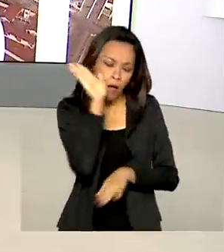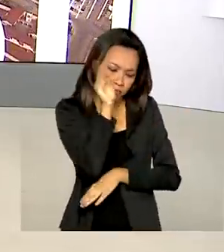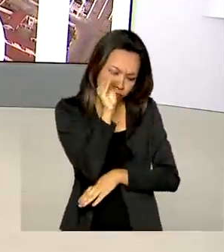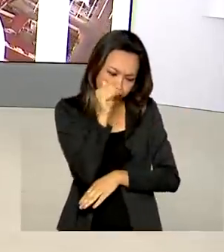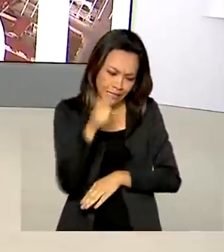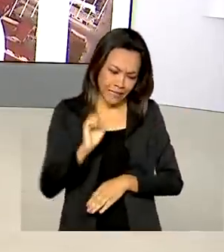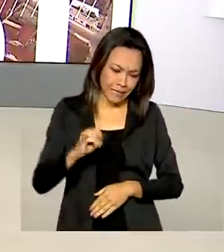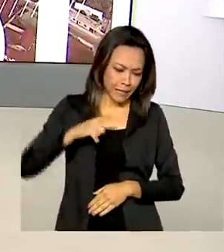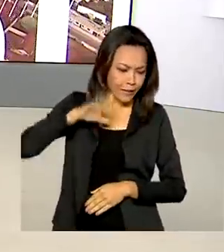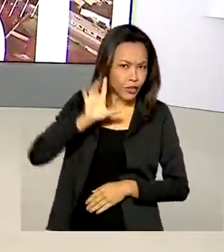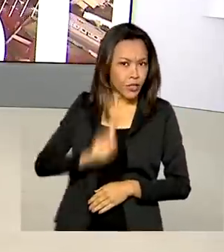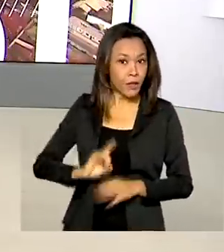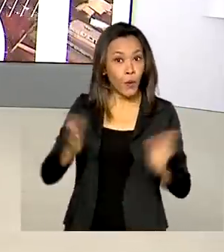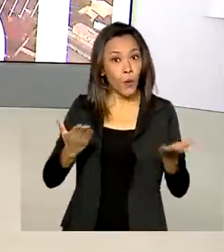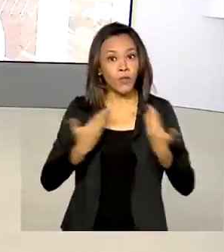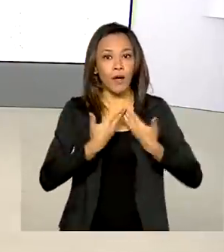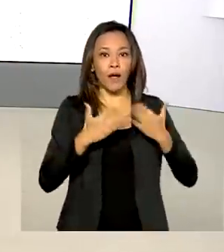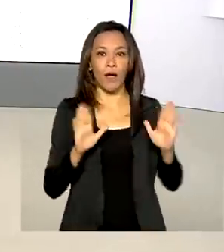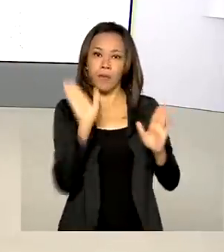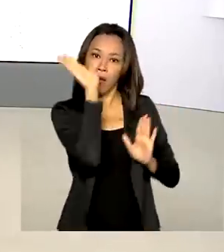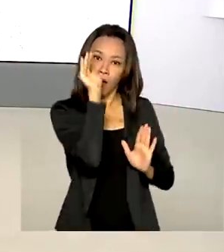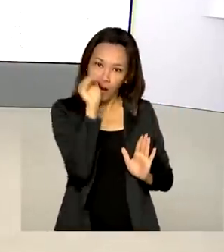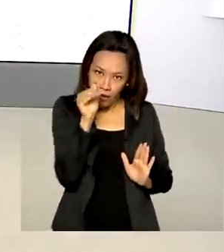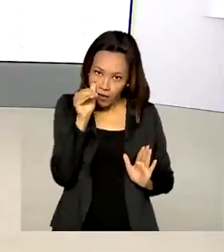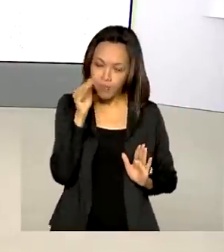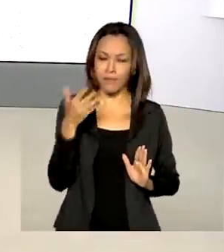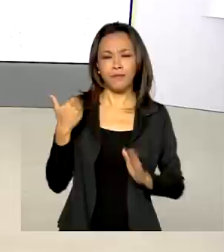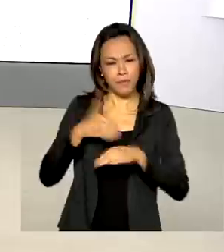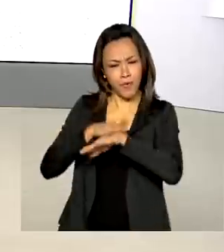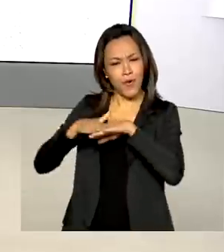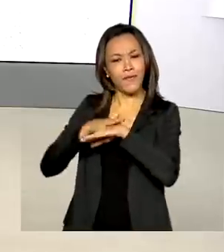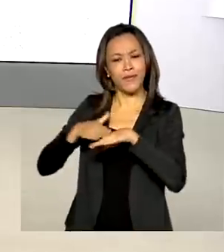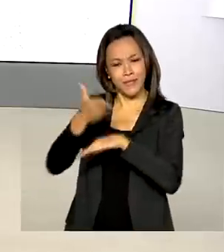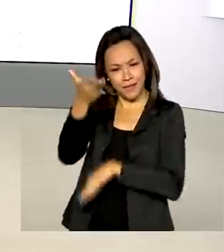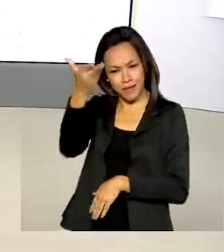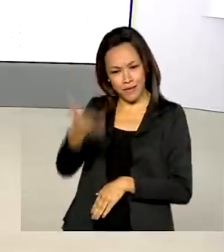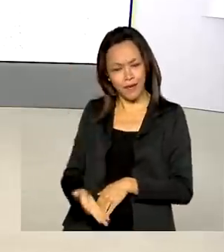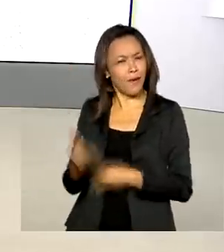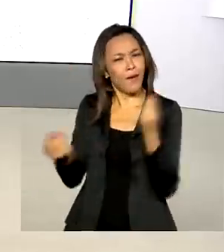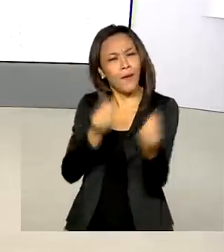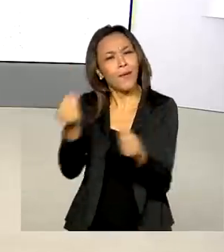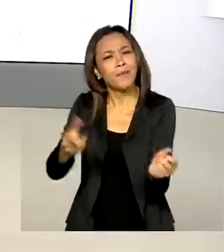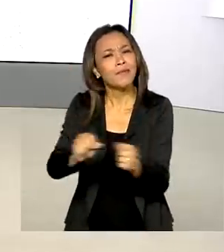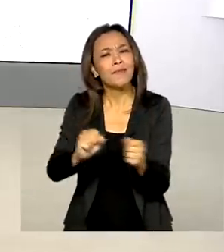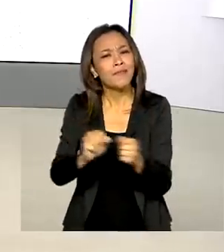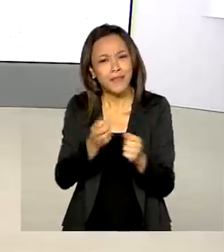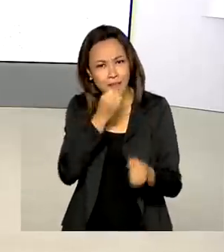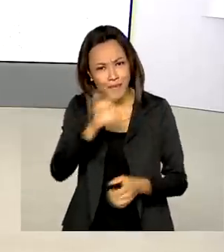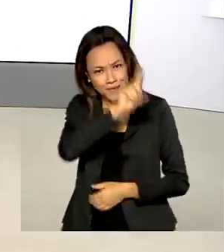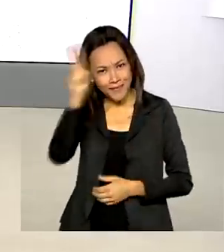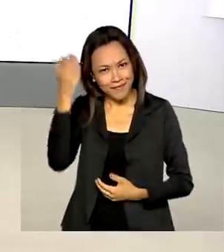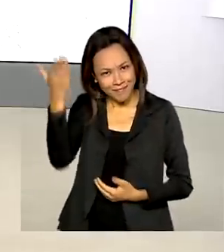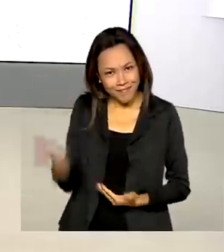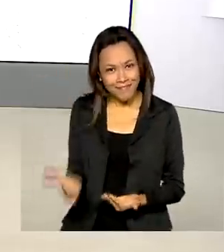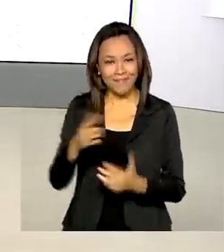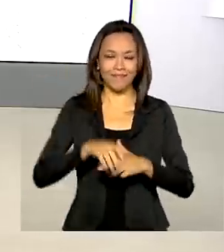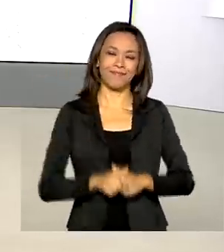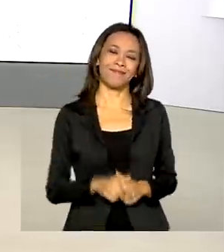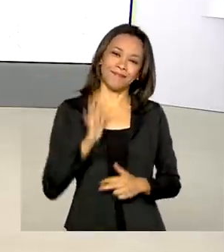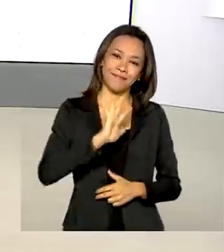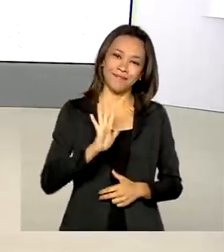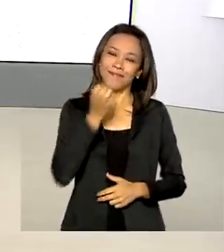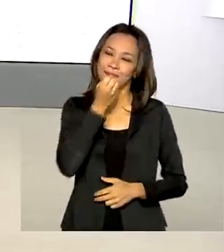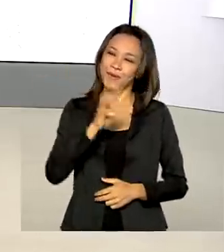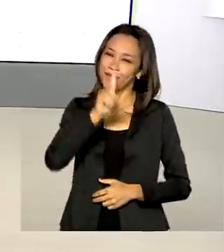Vamos conversar então com o repórter Glauco de Queiroz. Glauco, como é que essa consulta pode ser feita? Bom dia pra você. Olá, Renata.